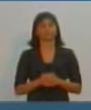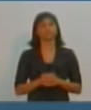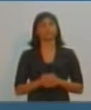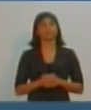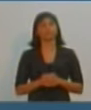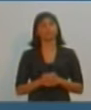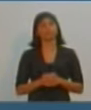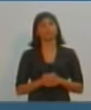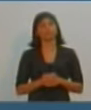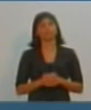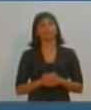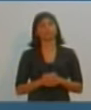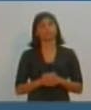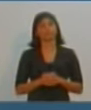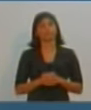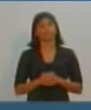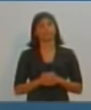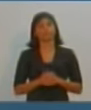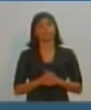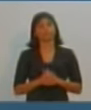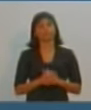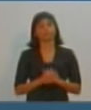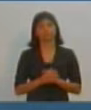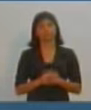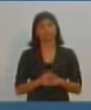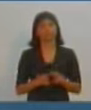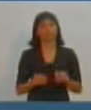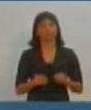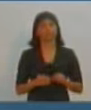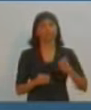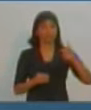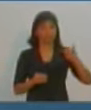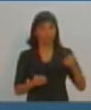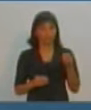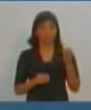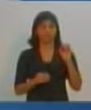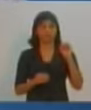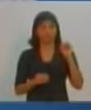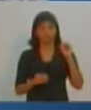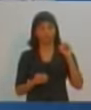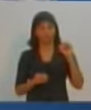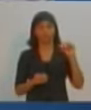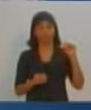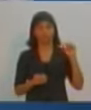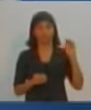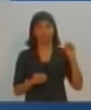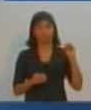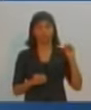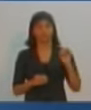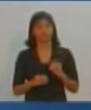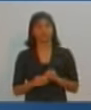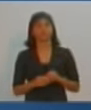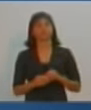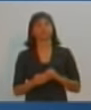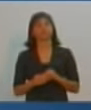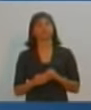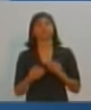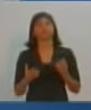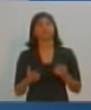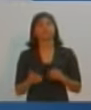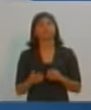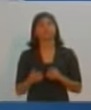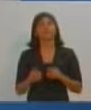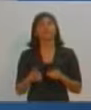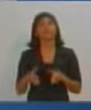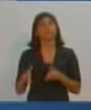principalizado. seu tempo se esgotou. Agora, João Cláudio, 30 segundos. Olha, metrô em Presidente Prudente, eu